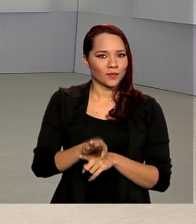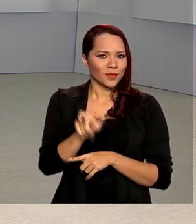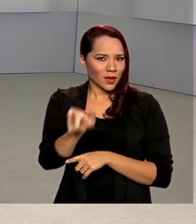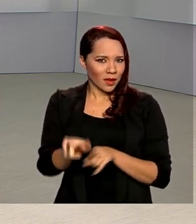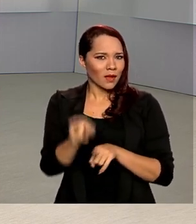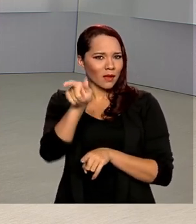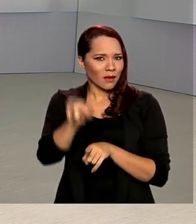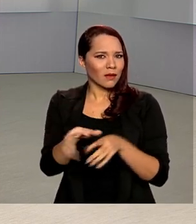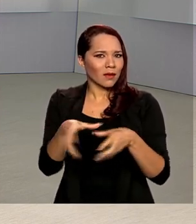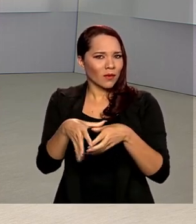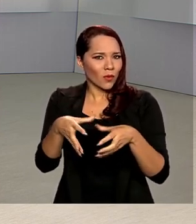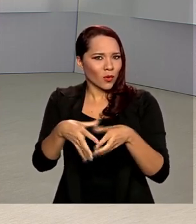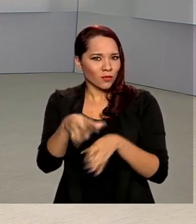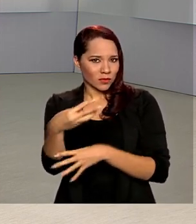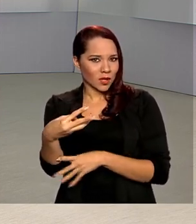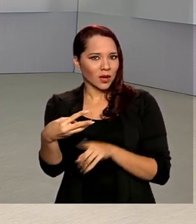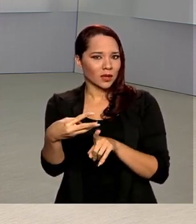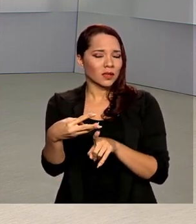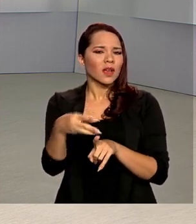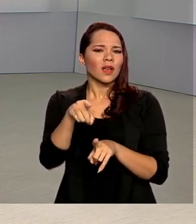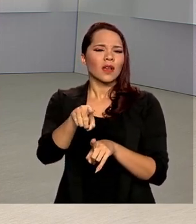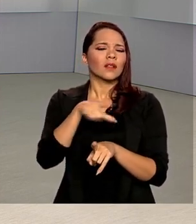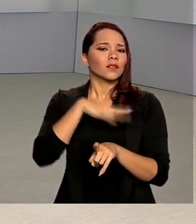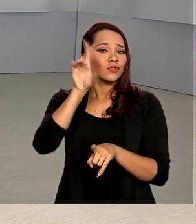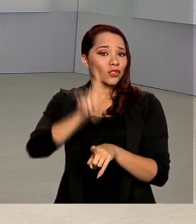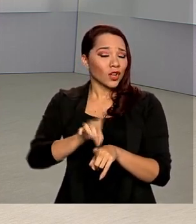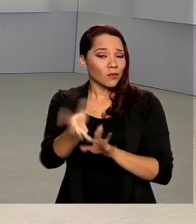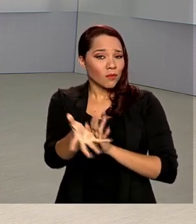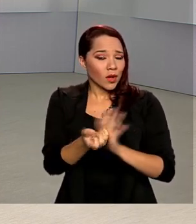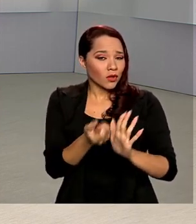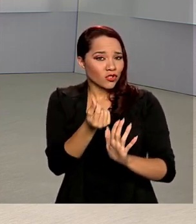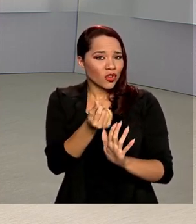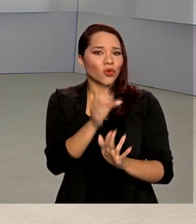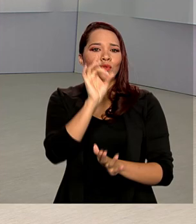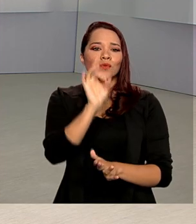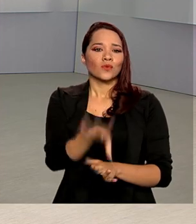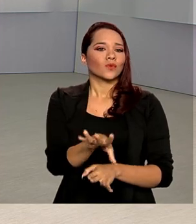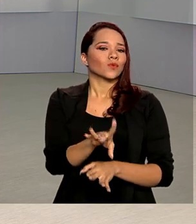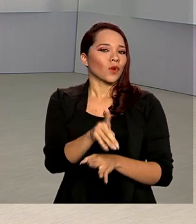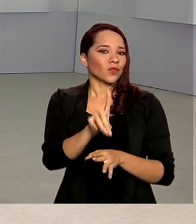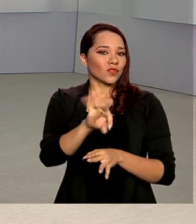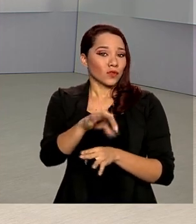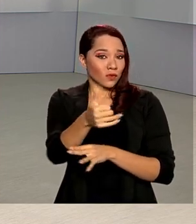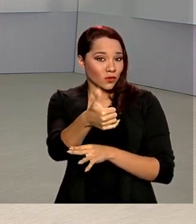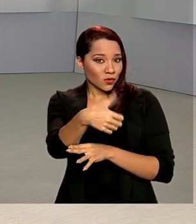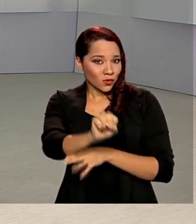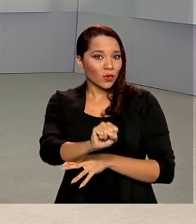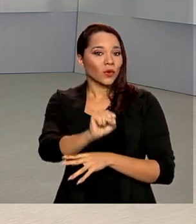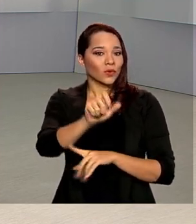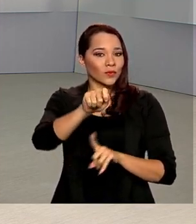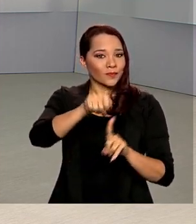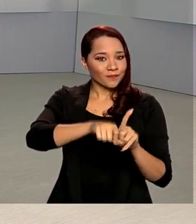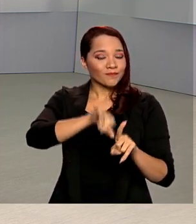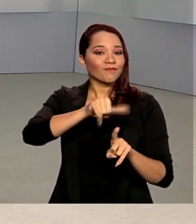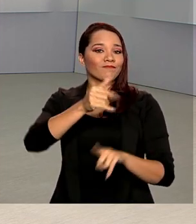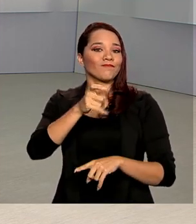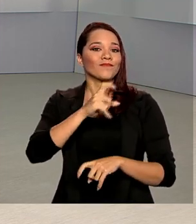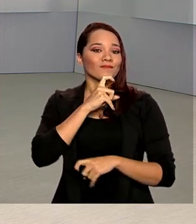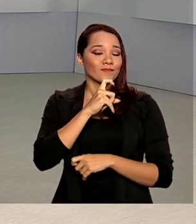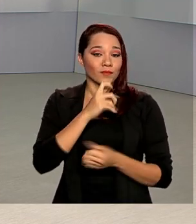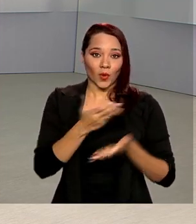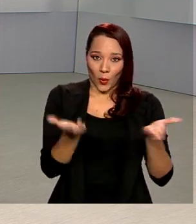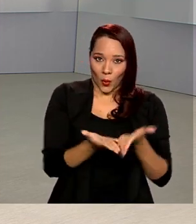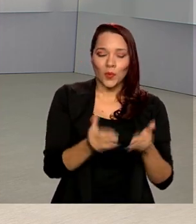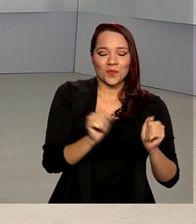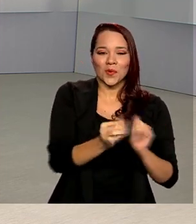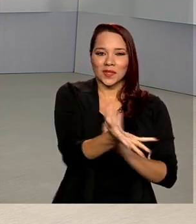que pertencem ao lote 3 teriam, originalmente, a liberação do saque em espécie concluída no dia 18 de julho. Hoje,